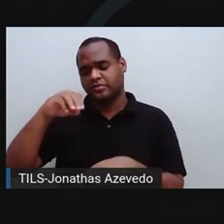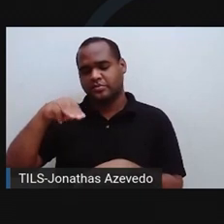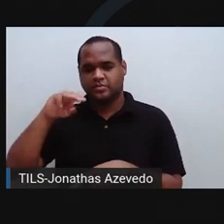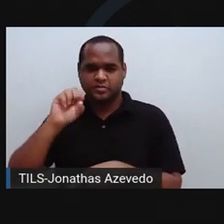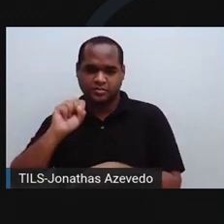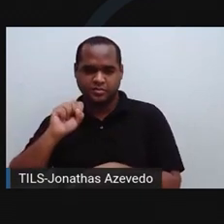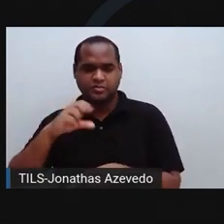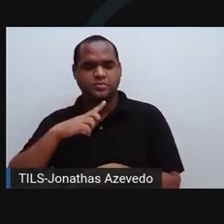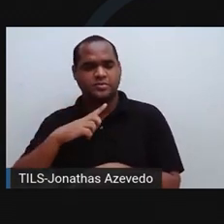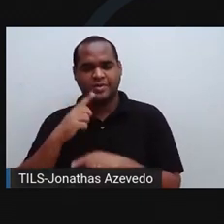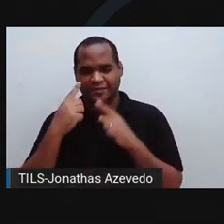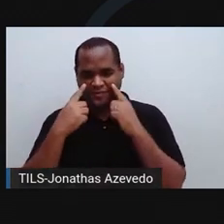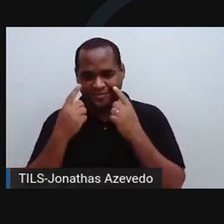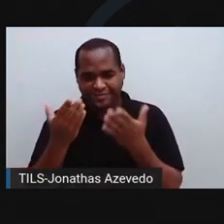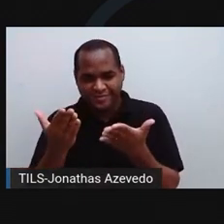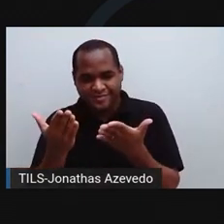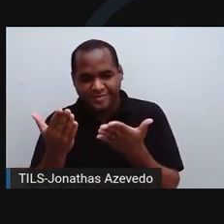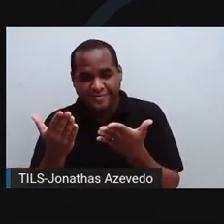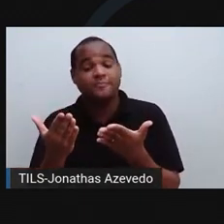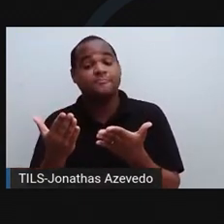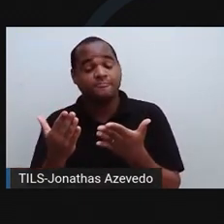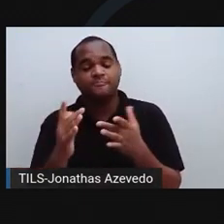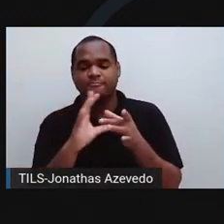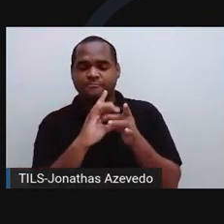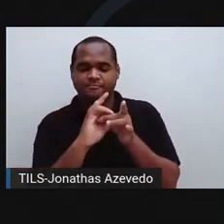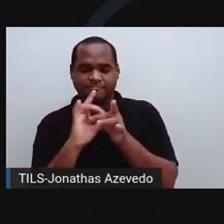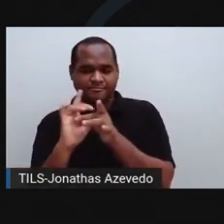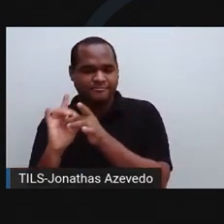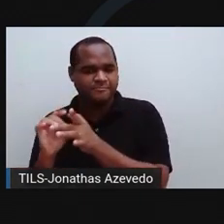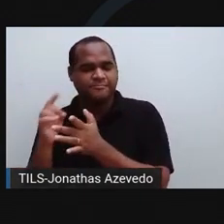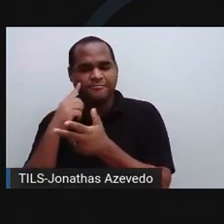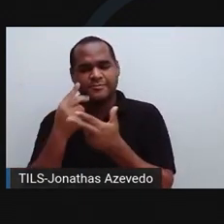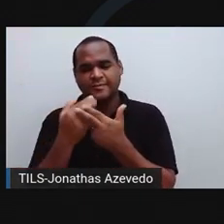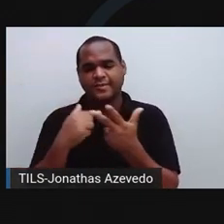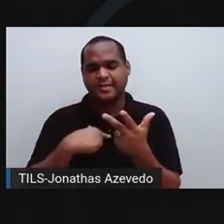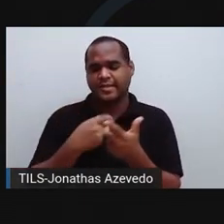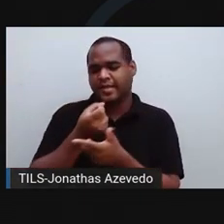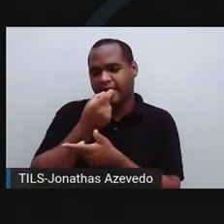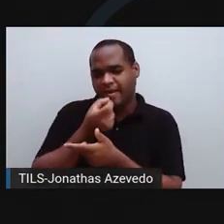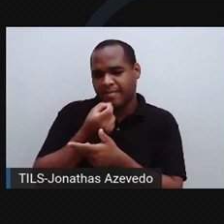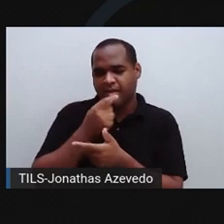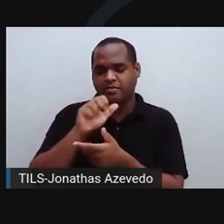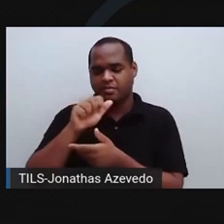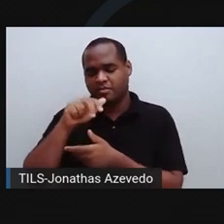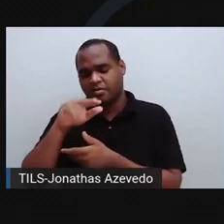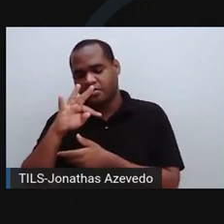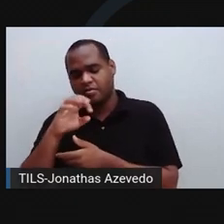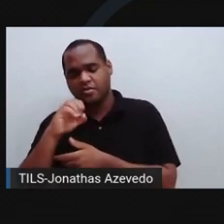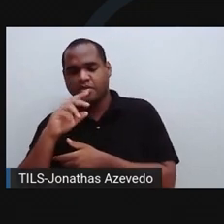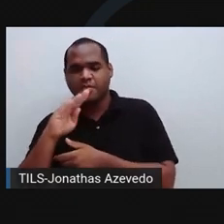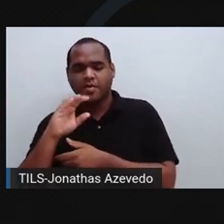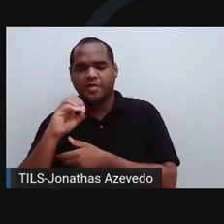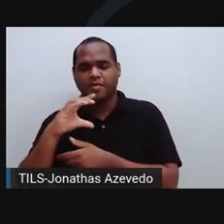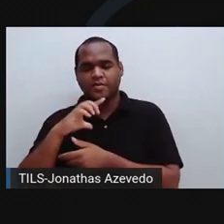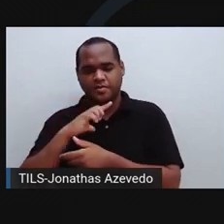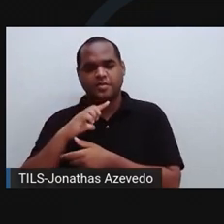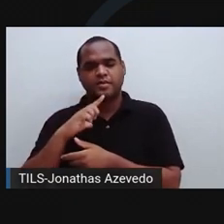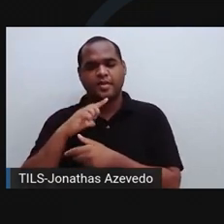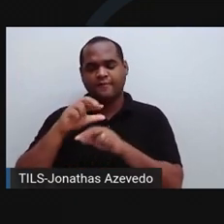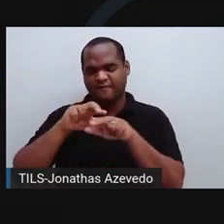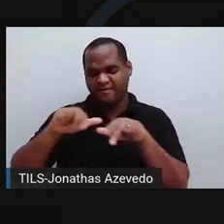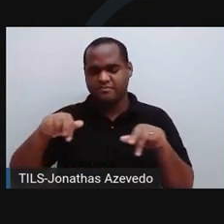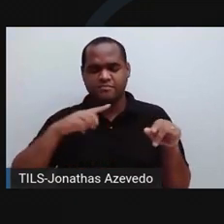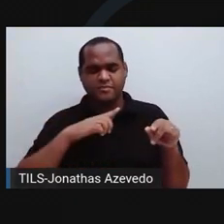senhor deve ter ouvido falar nisso. É algo que tem relação também com o uso descontrolado de medicamentos como antibióticos, que acabam fazendo com que esses micróbios mais